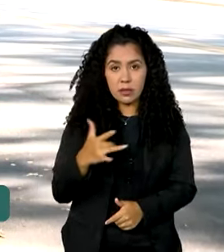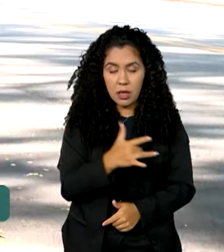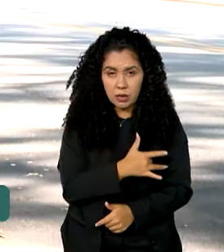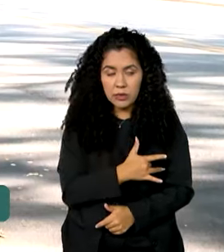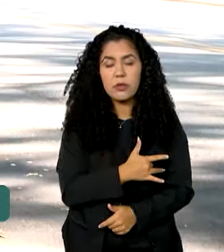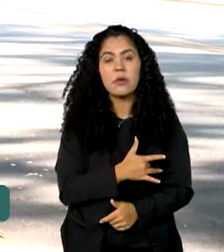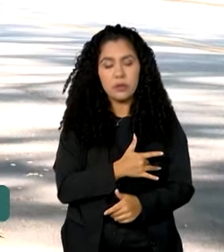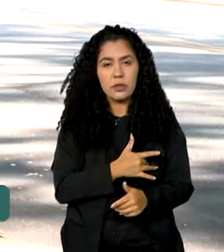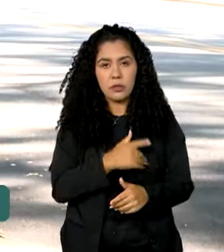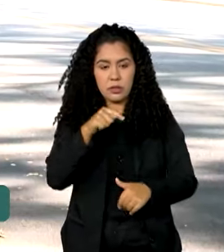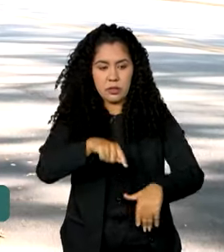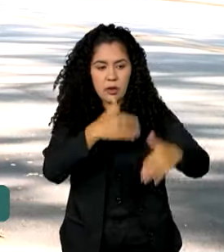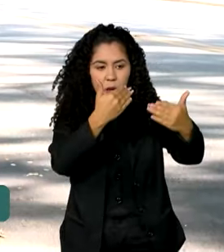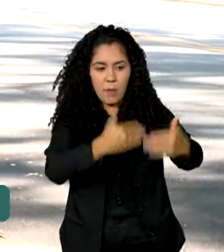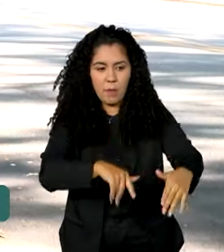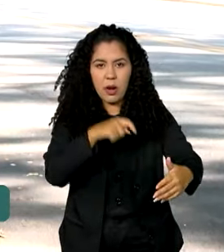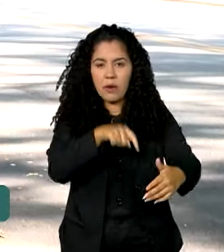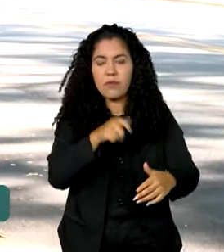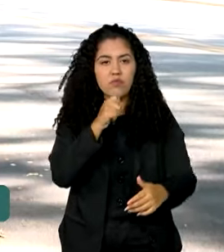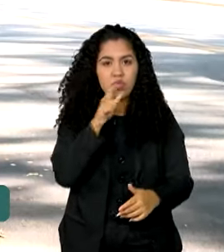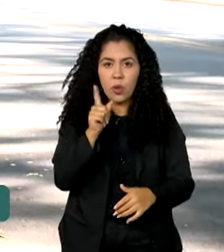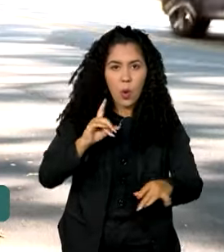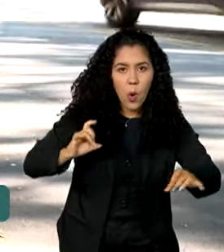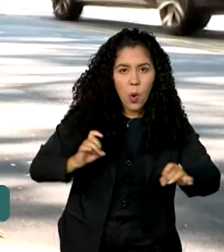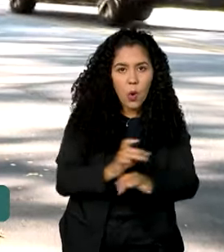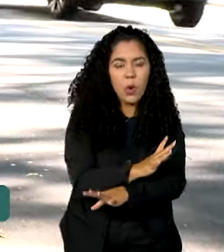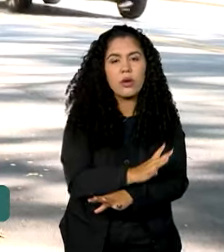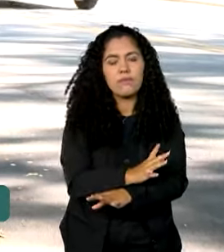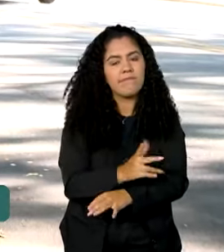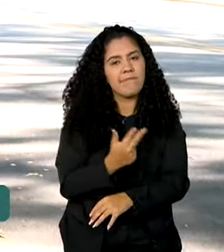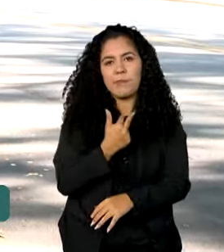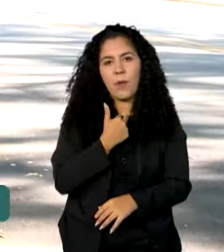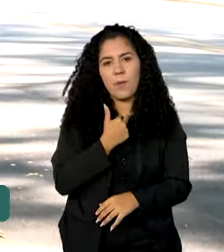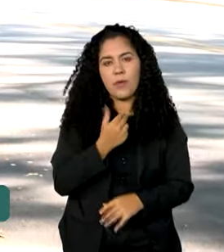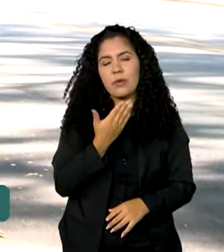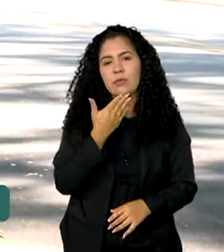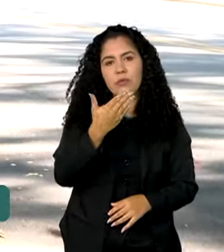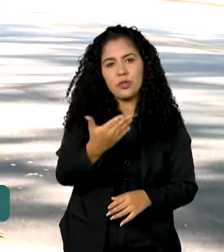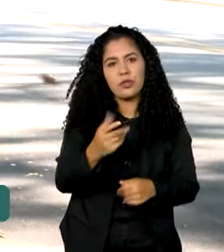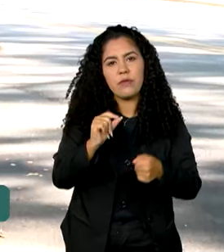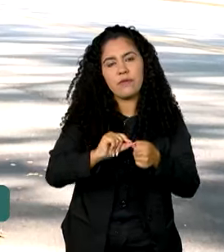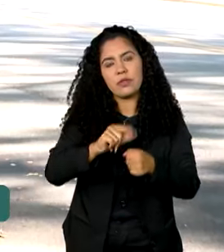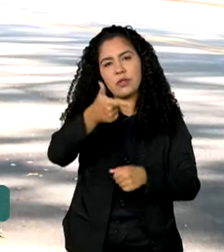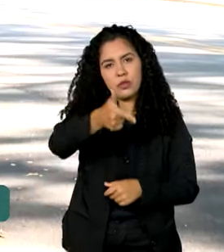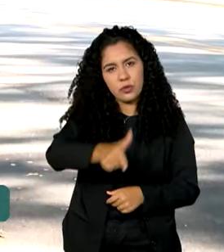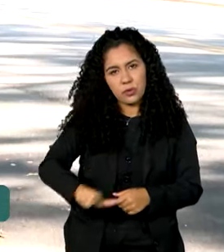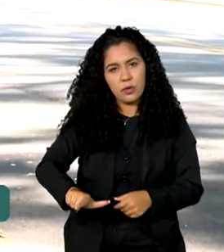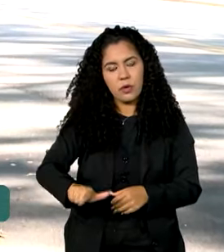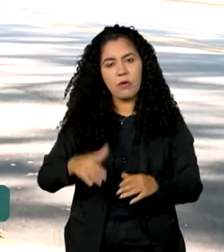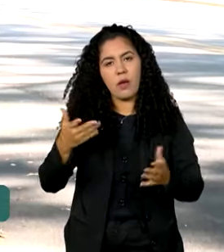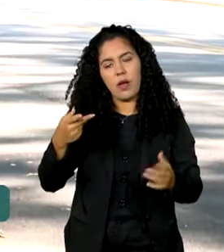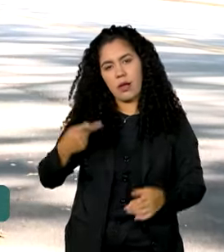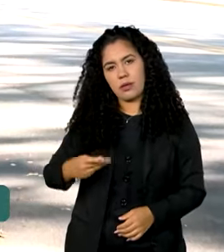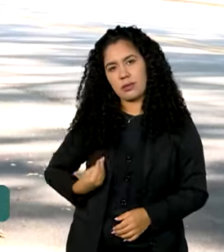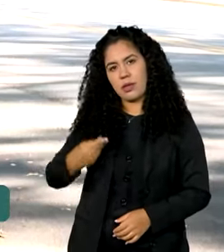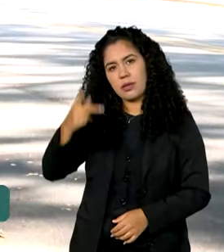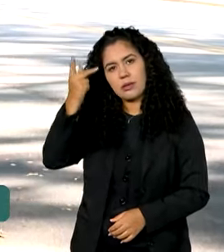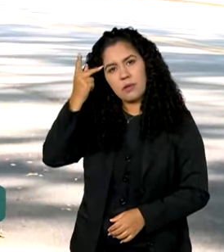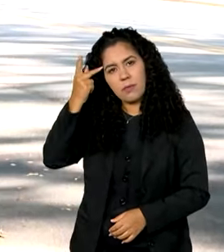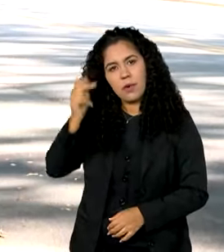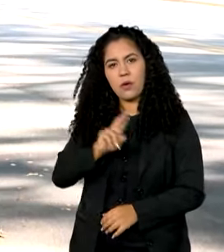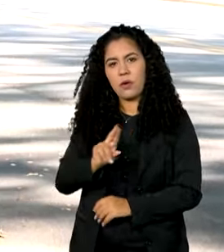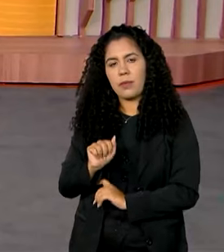2024 e não concluiu a prova, não poderá solicitar a reaplicação. De São Paulo, Adriana